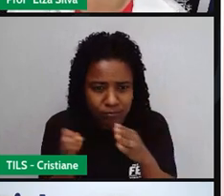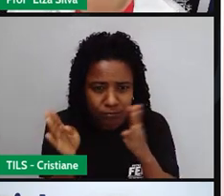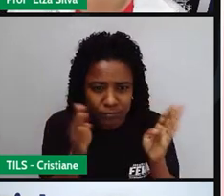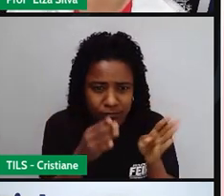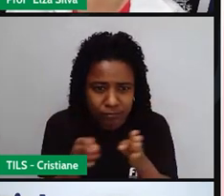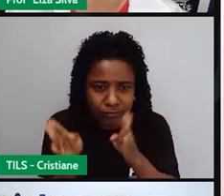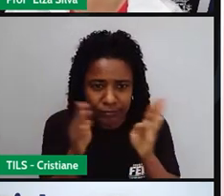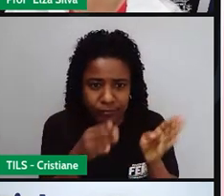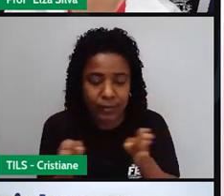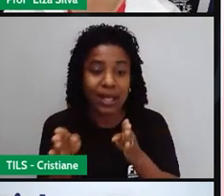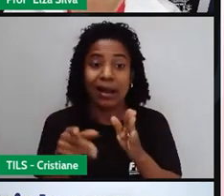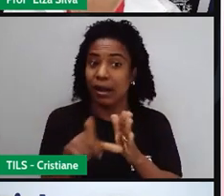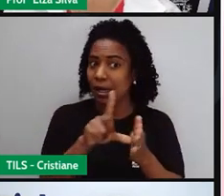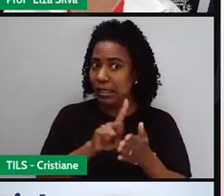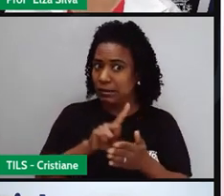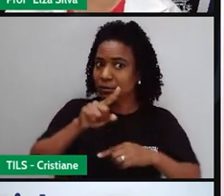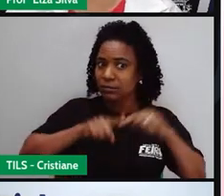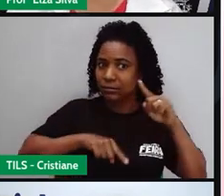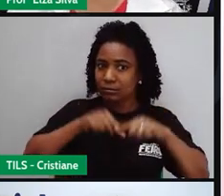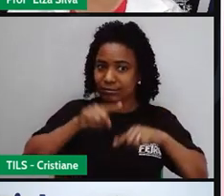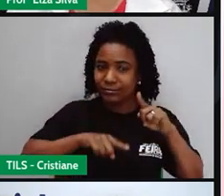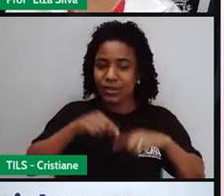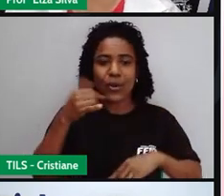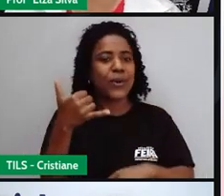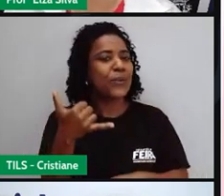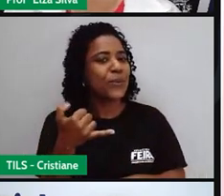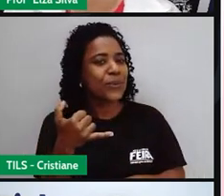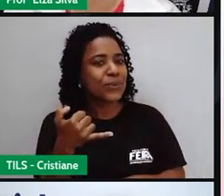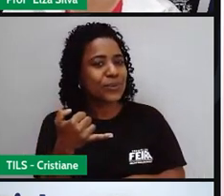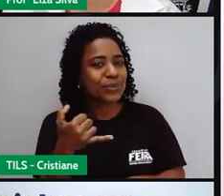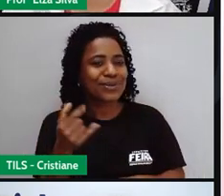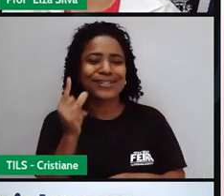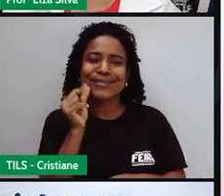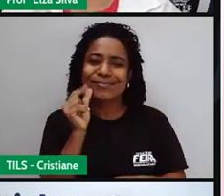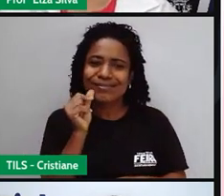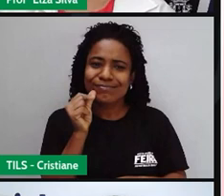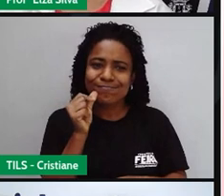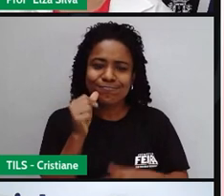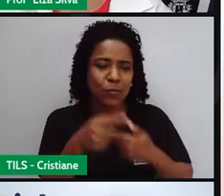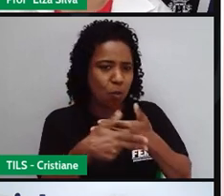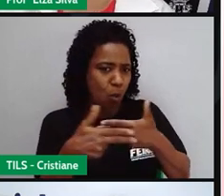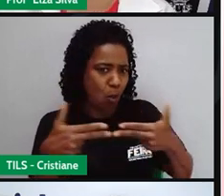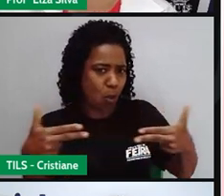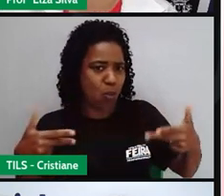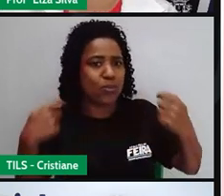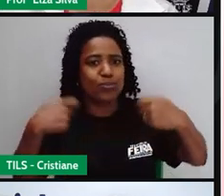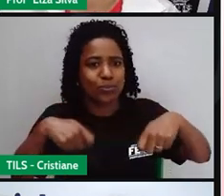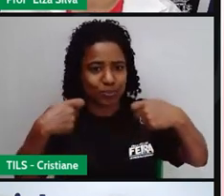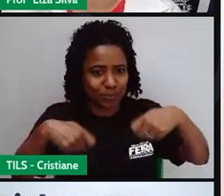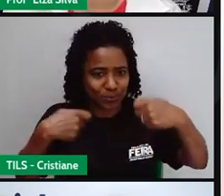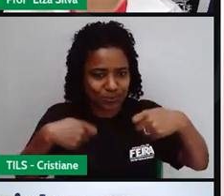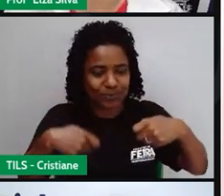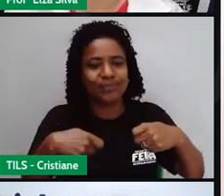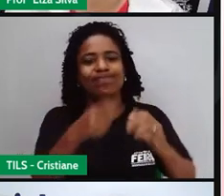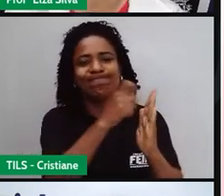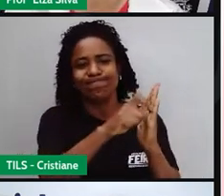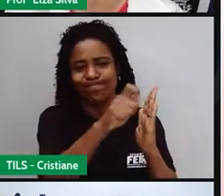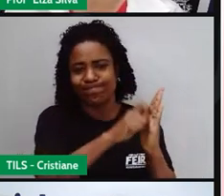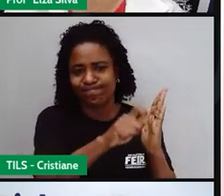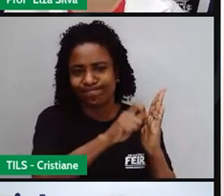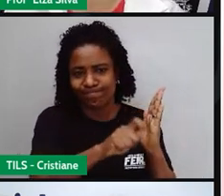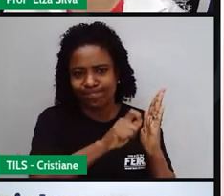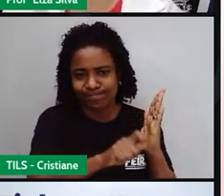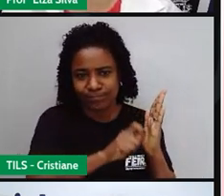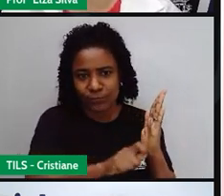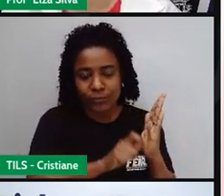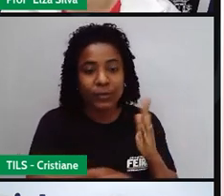Separe antes todos os materiais que você acha necessários para fazer anotações. Faça todas